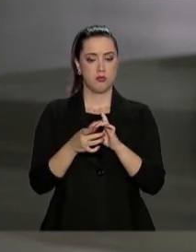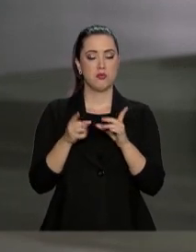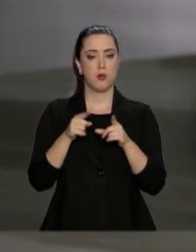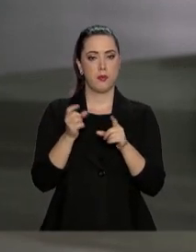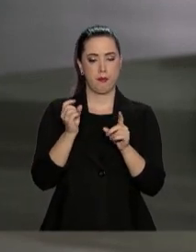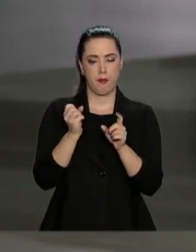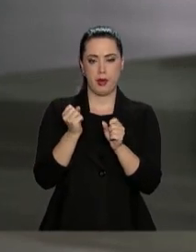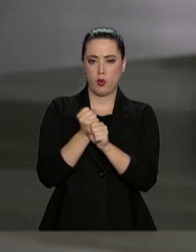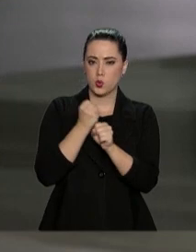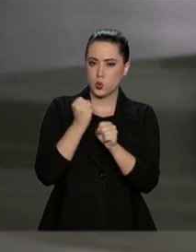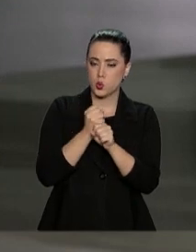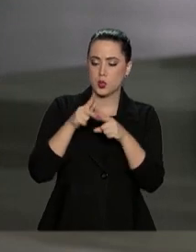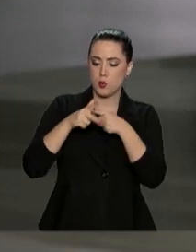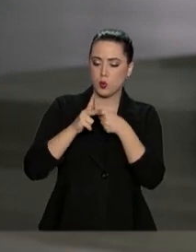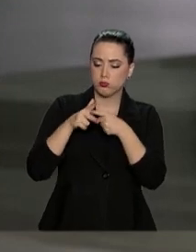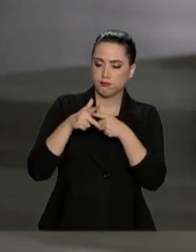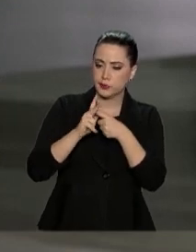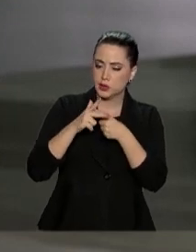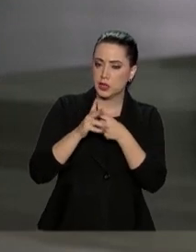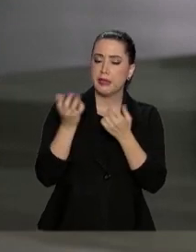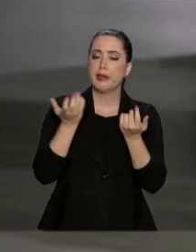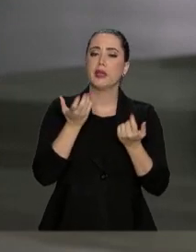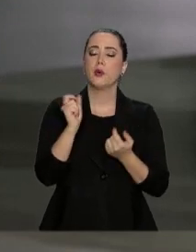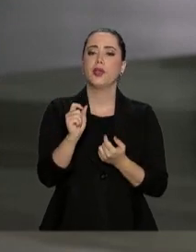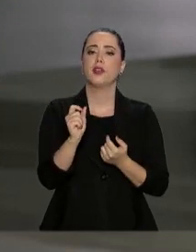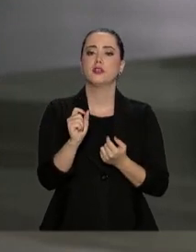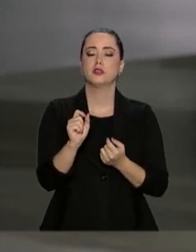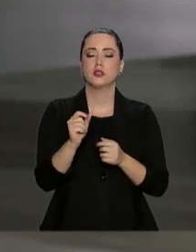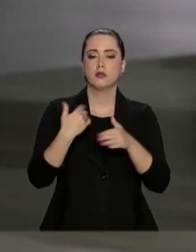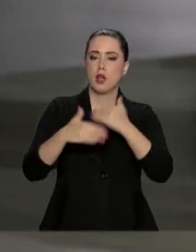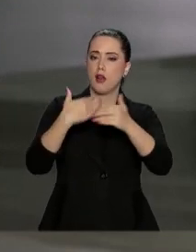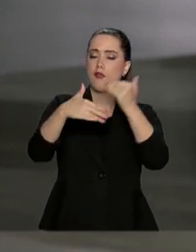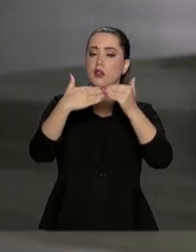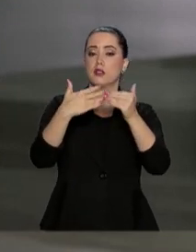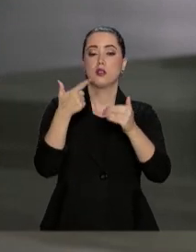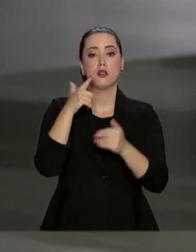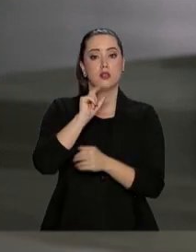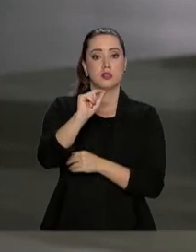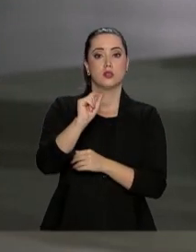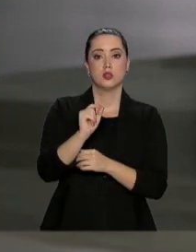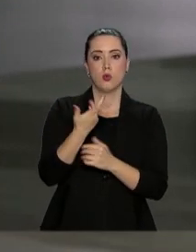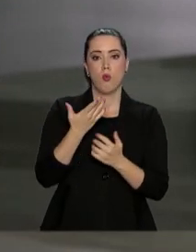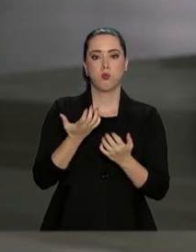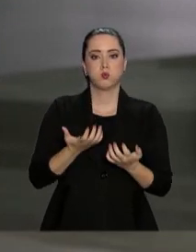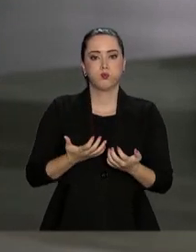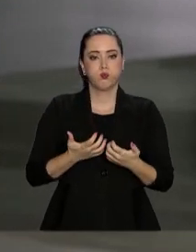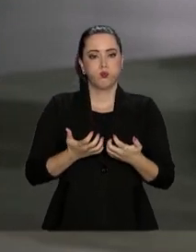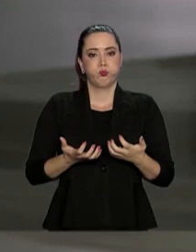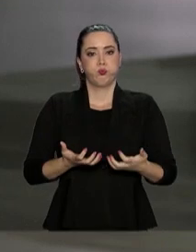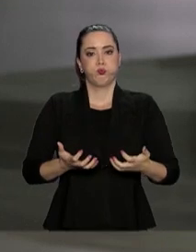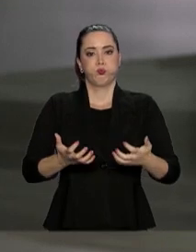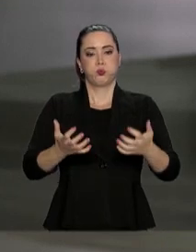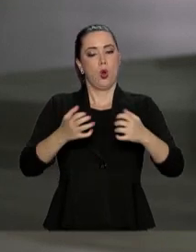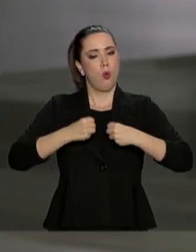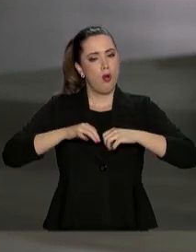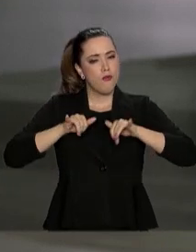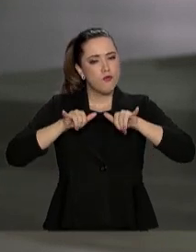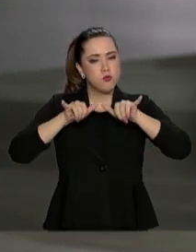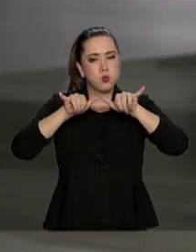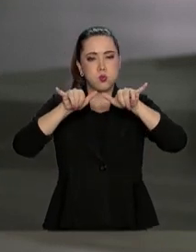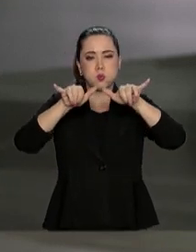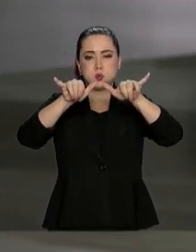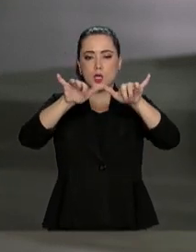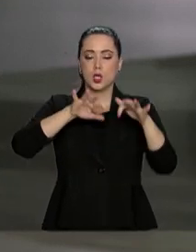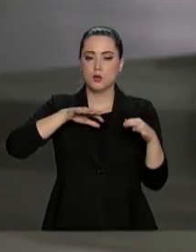do KC-390 pretende, segundo o texto, alavancar o alcance do cargueiro no mercado, especialmente mercado internacional,